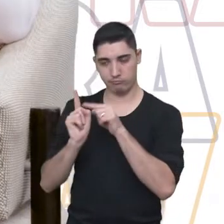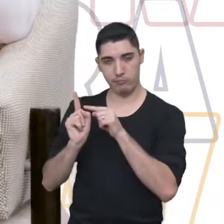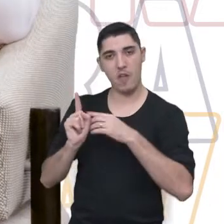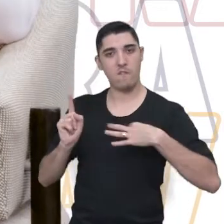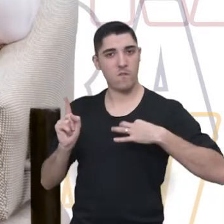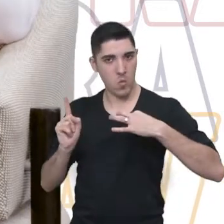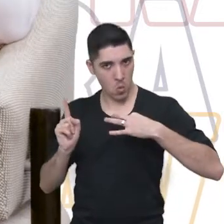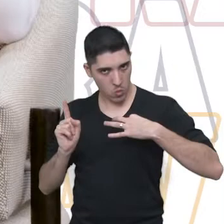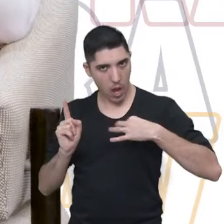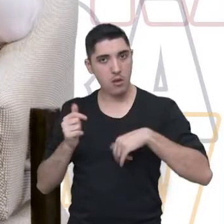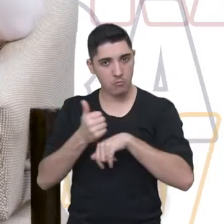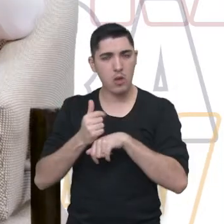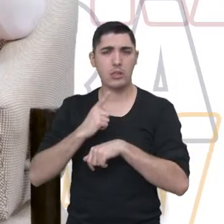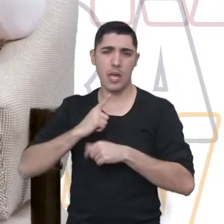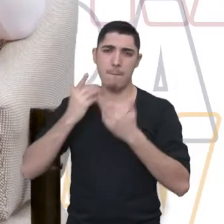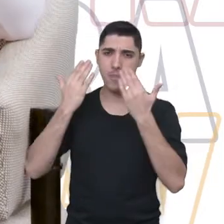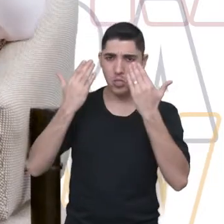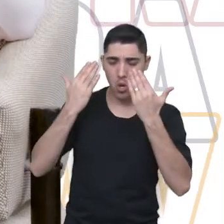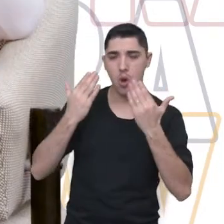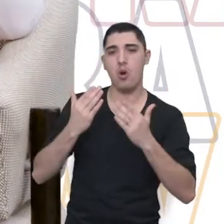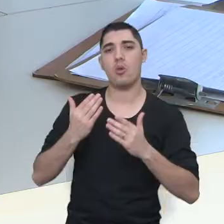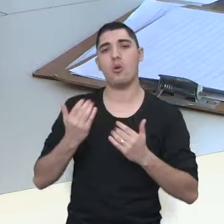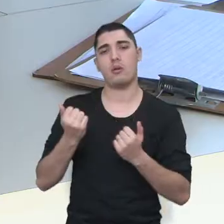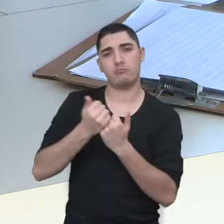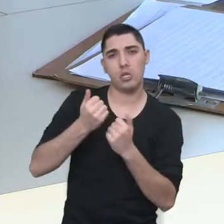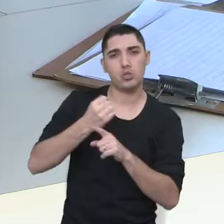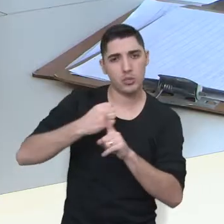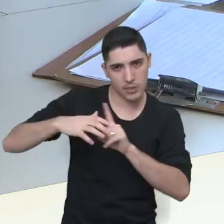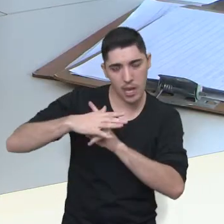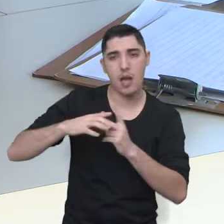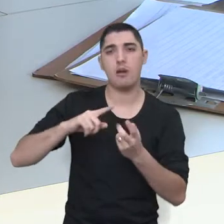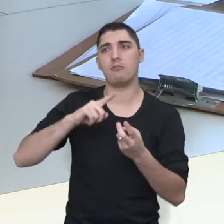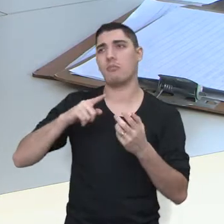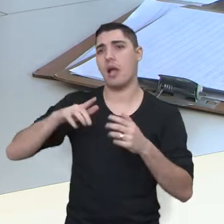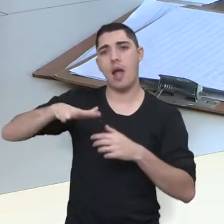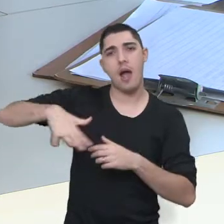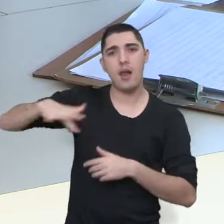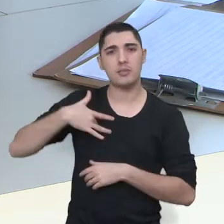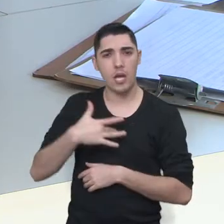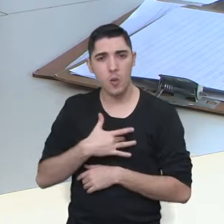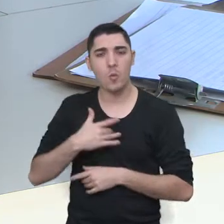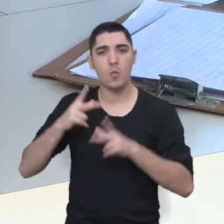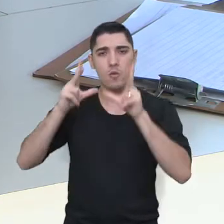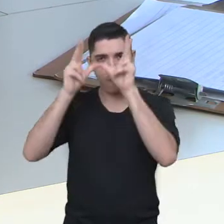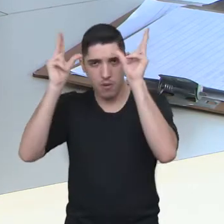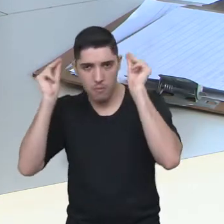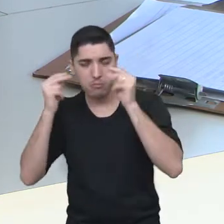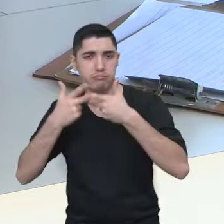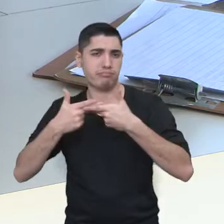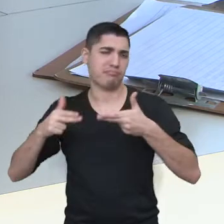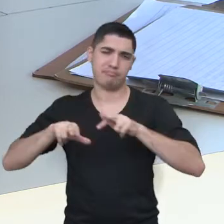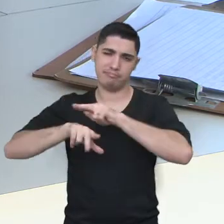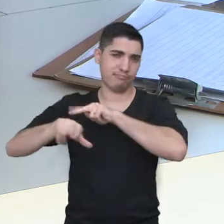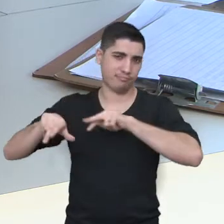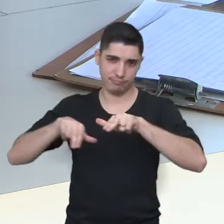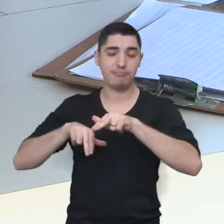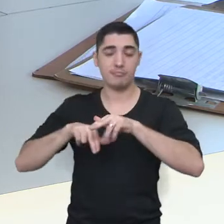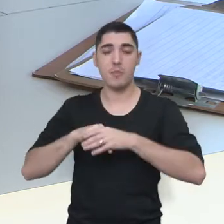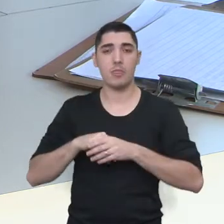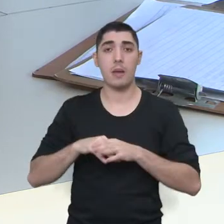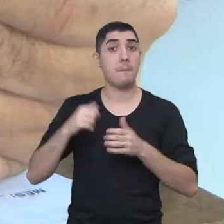voluntário. Nós temos psicólogos, assistentes sociais, pessoas da área da saúde, farmacêuticos, enfermeiros, né?